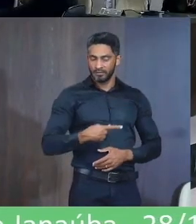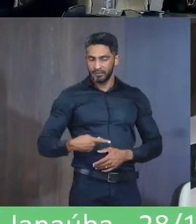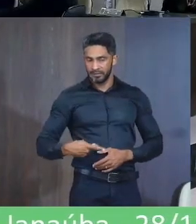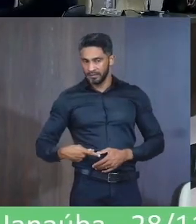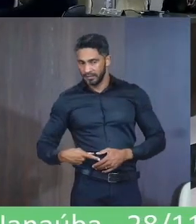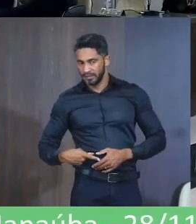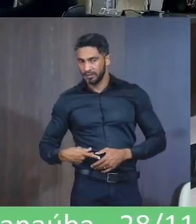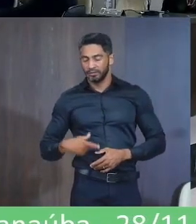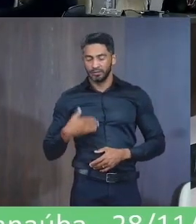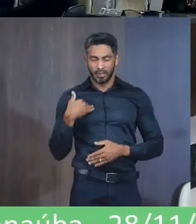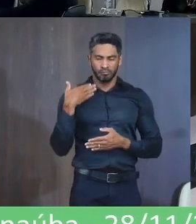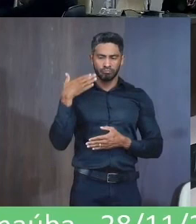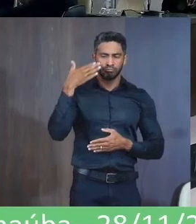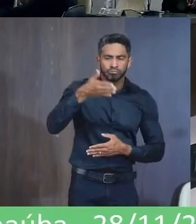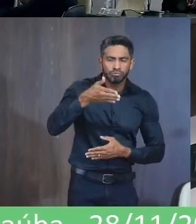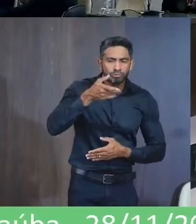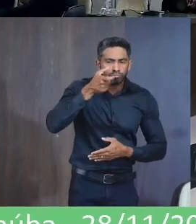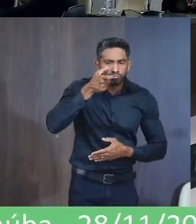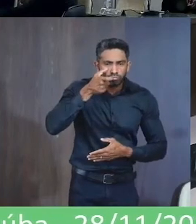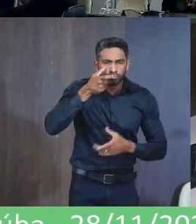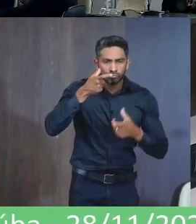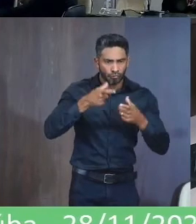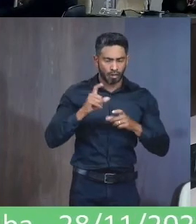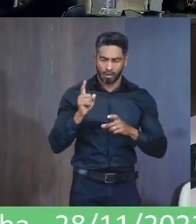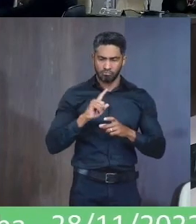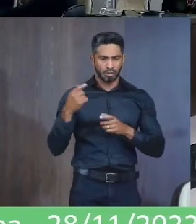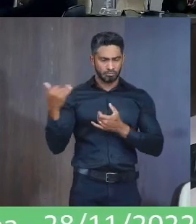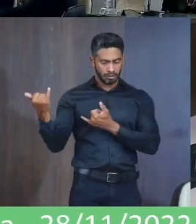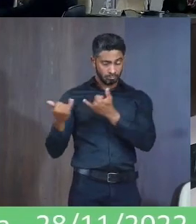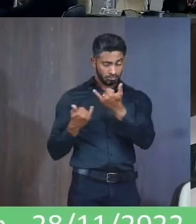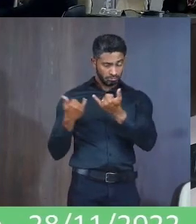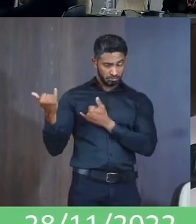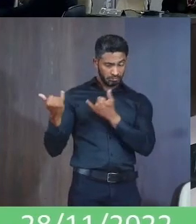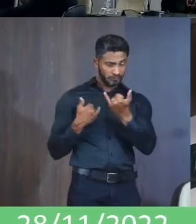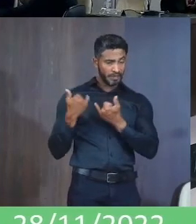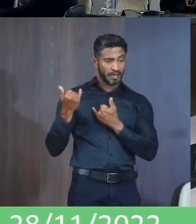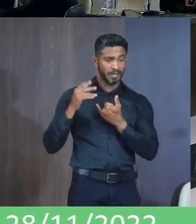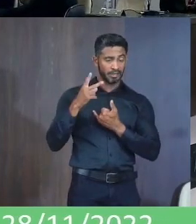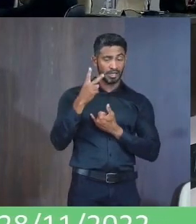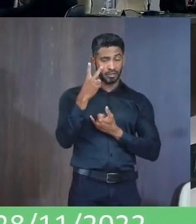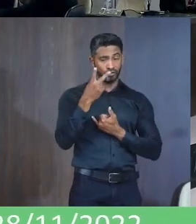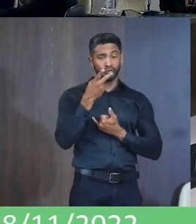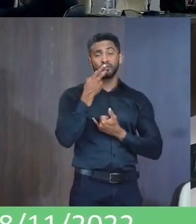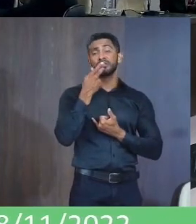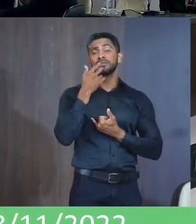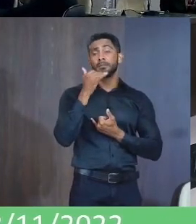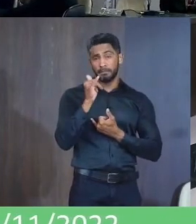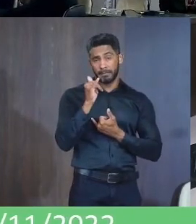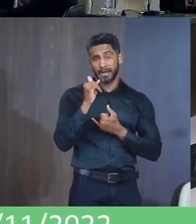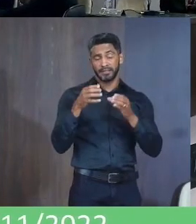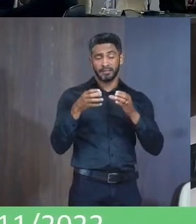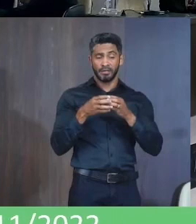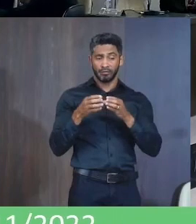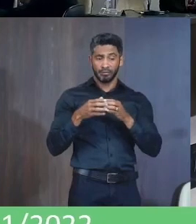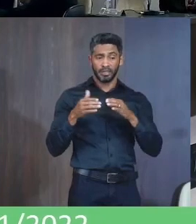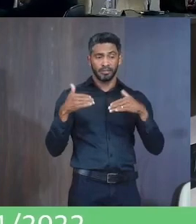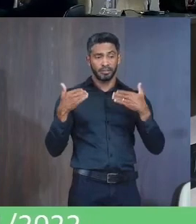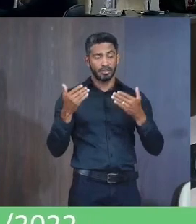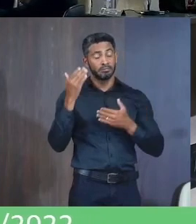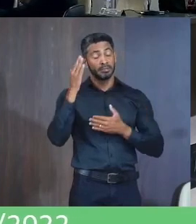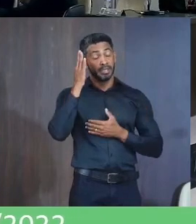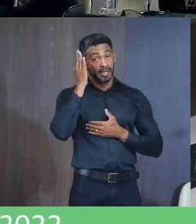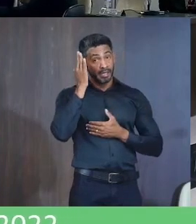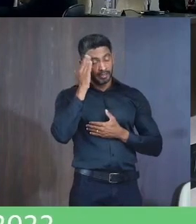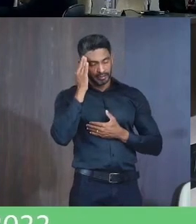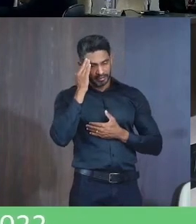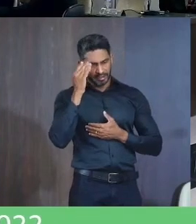Estive No local Mas recebi Essa denúncia De dois pais Da comunidade Então assim A gente sabe Que